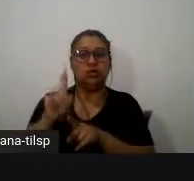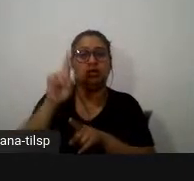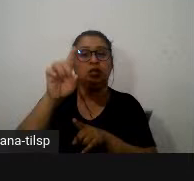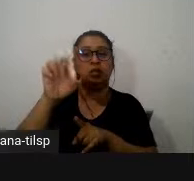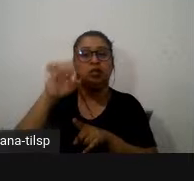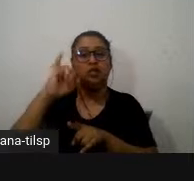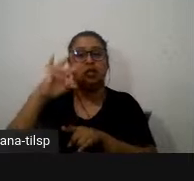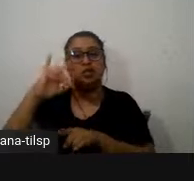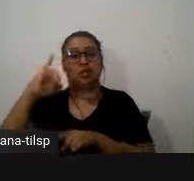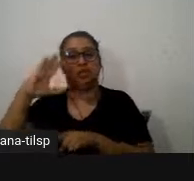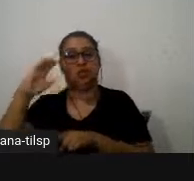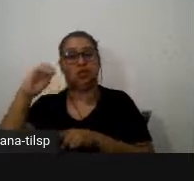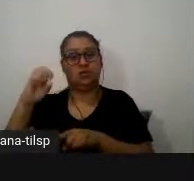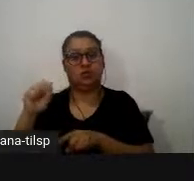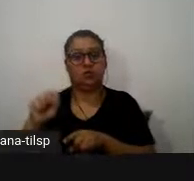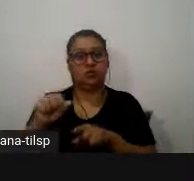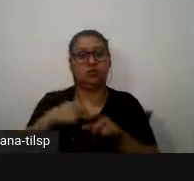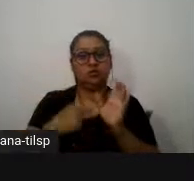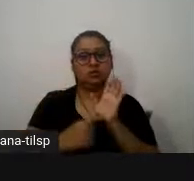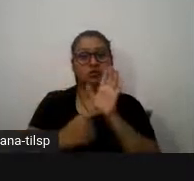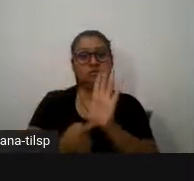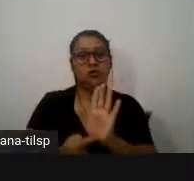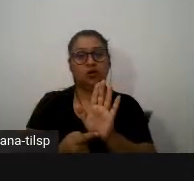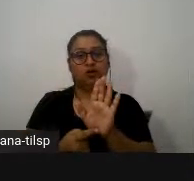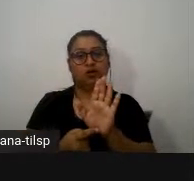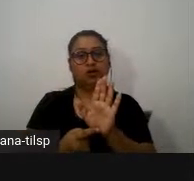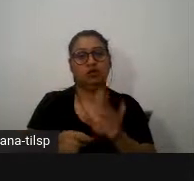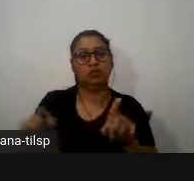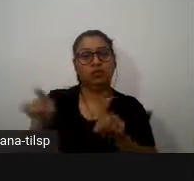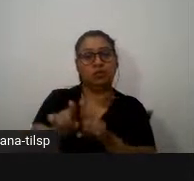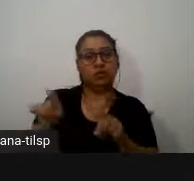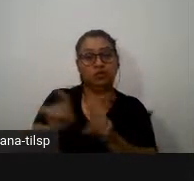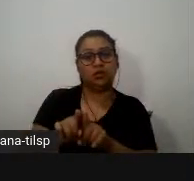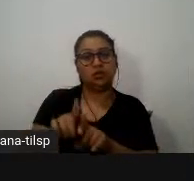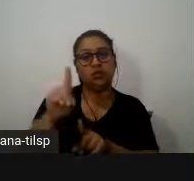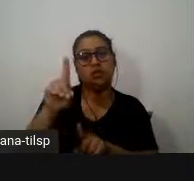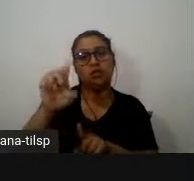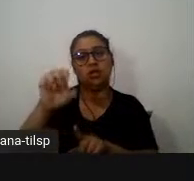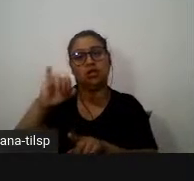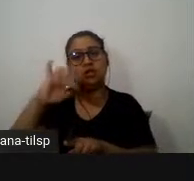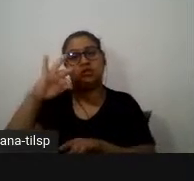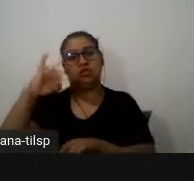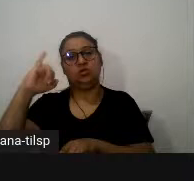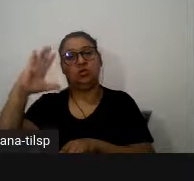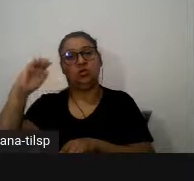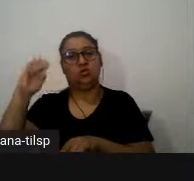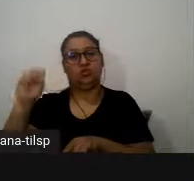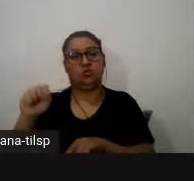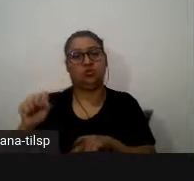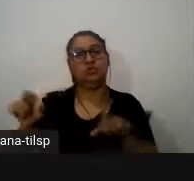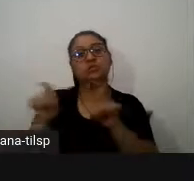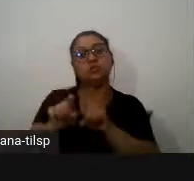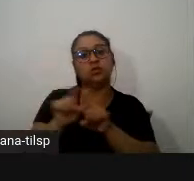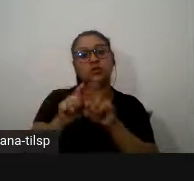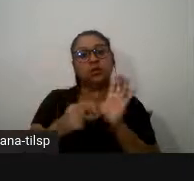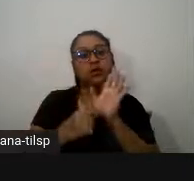de um conhecimento recém-descoberto e a ausência de daíticos faz com que haja um efeito de generalização